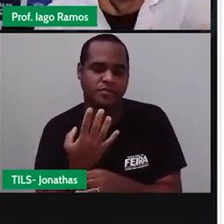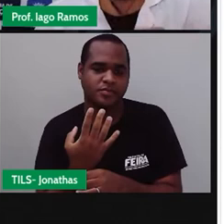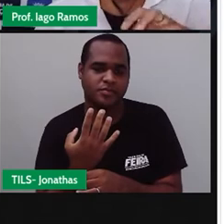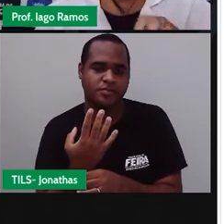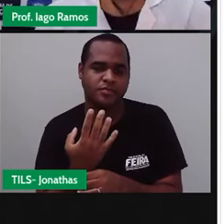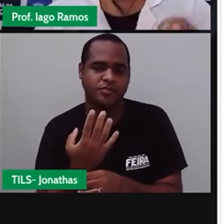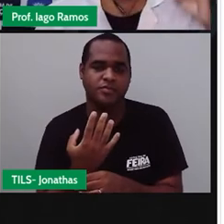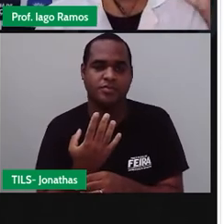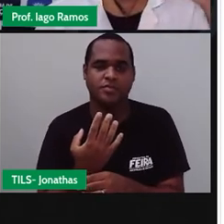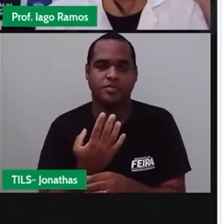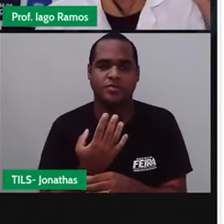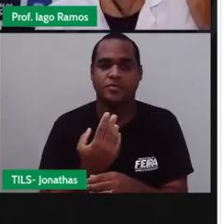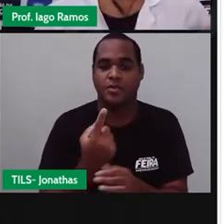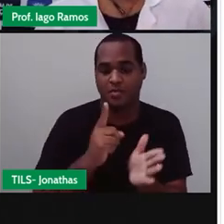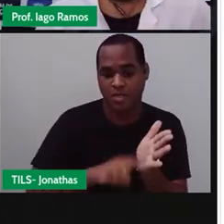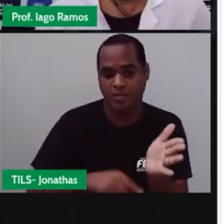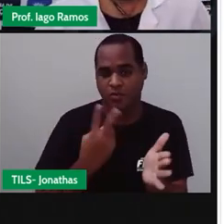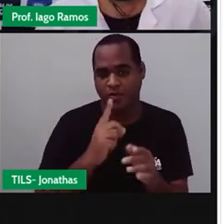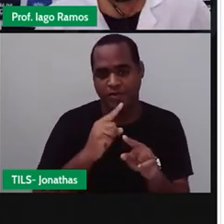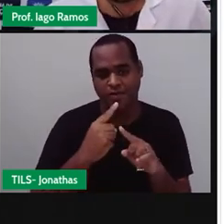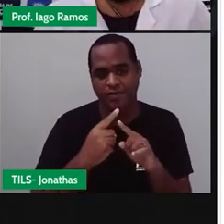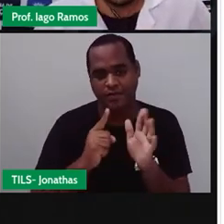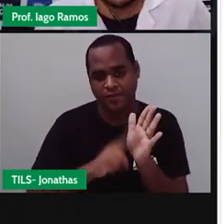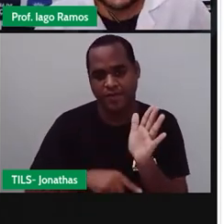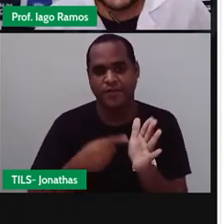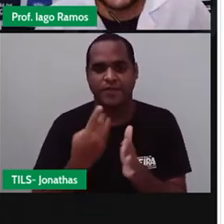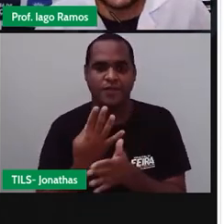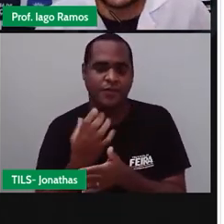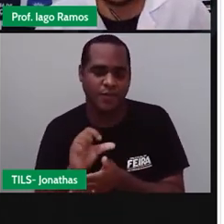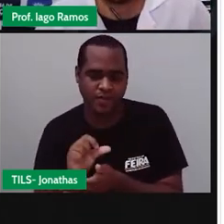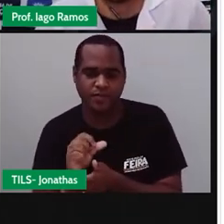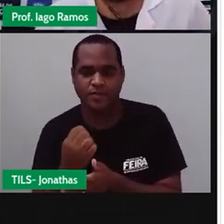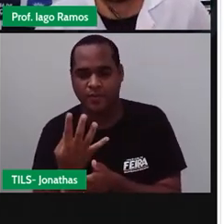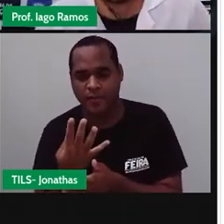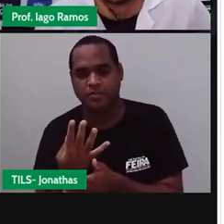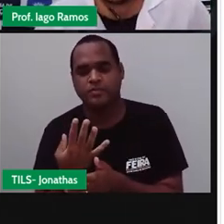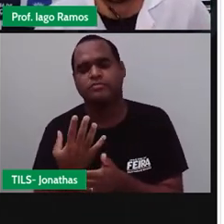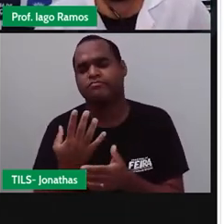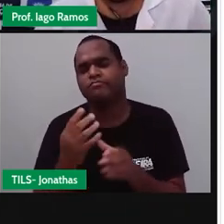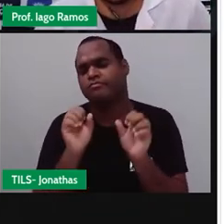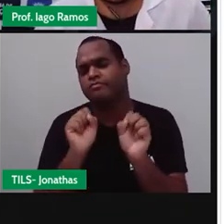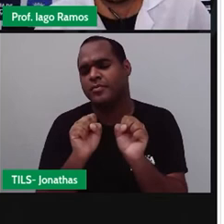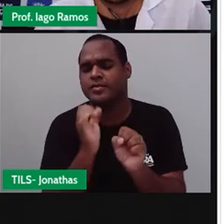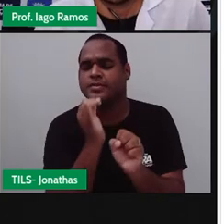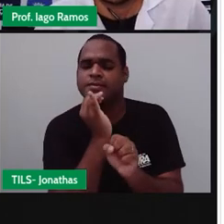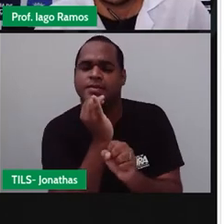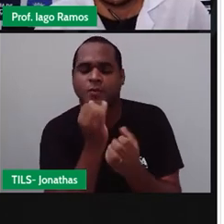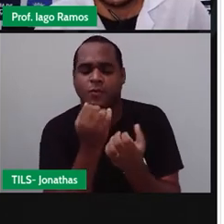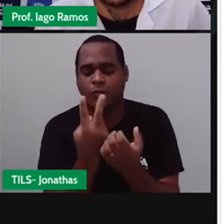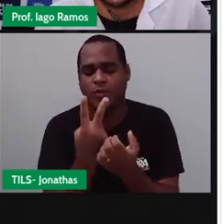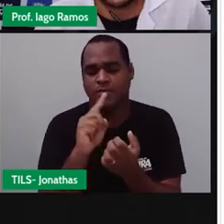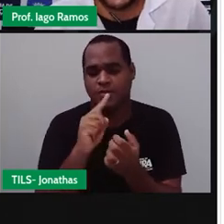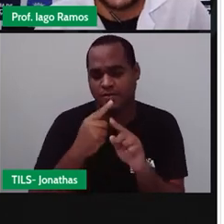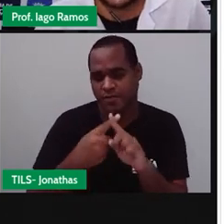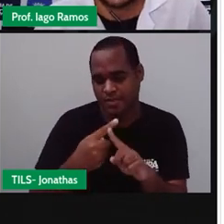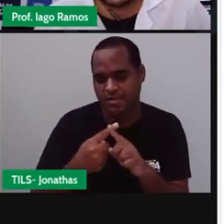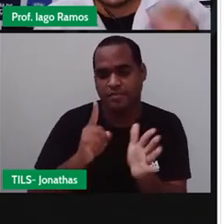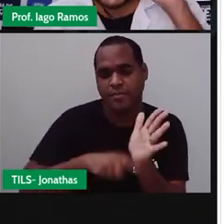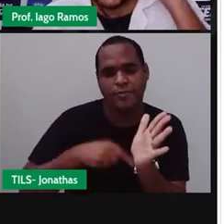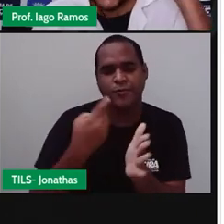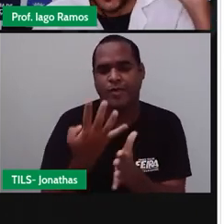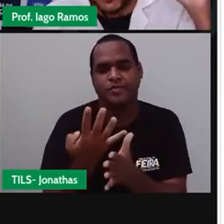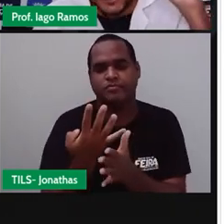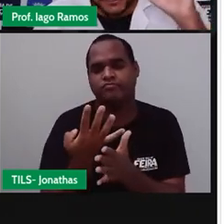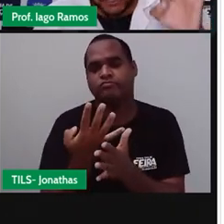menos 2 vezes menos 4. Vamos pensar assim, se fosse 2 vezes menos 4,